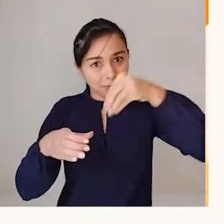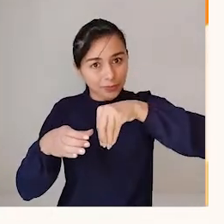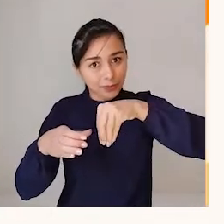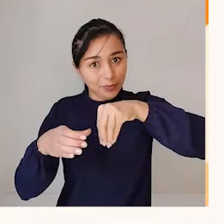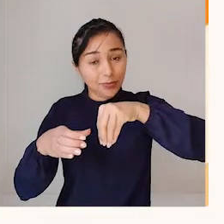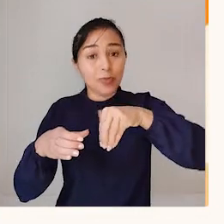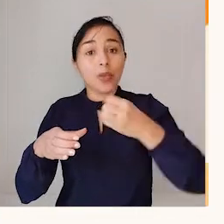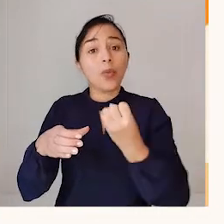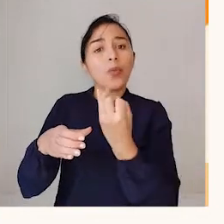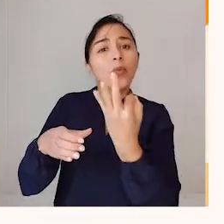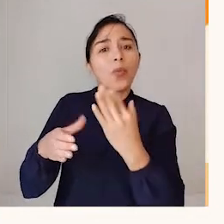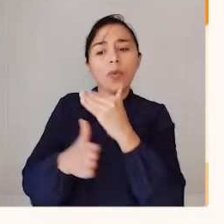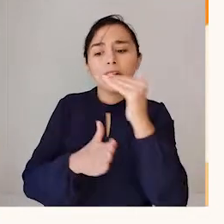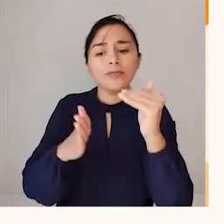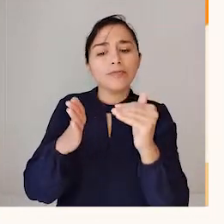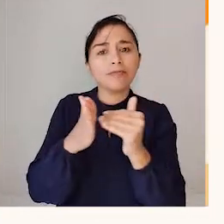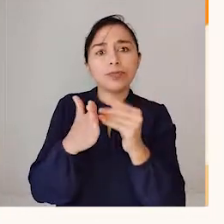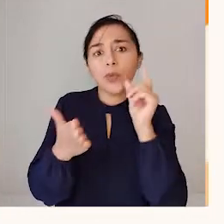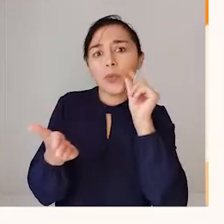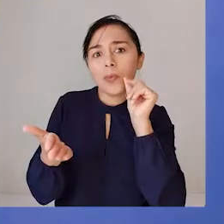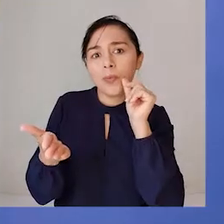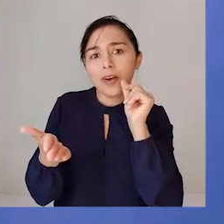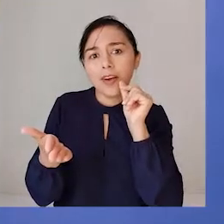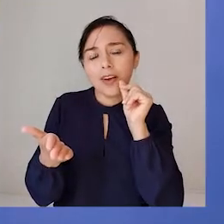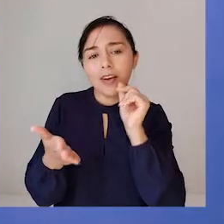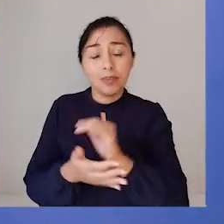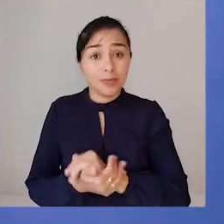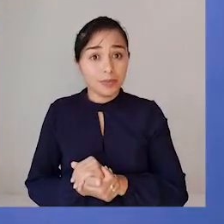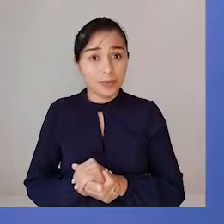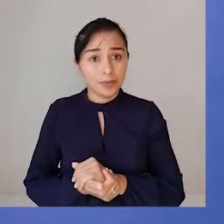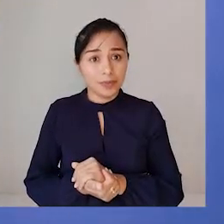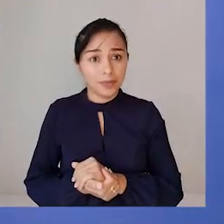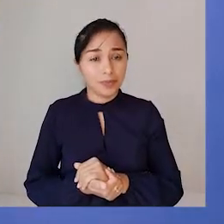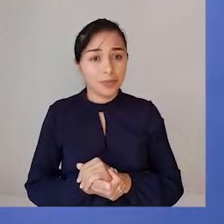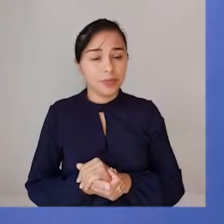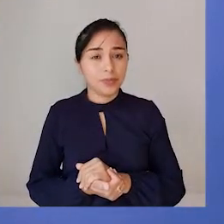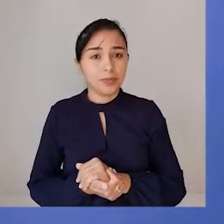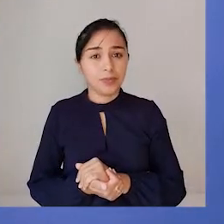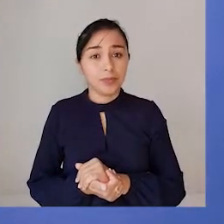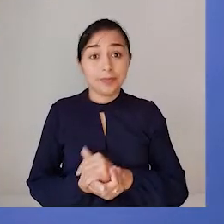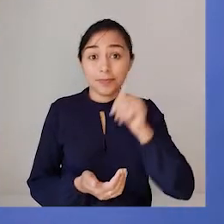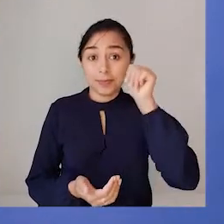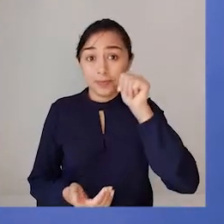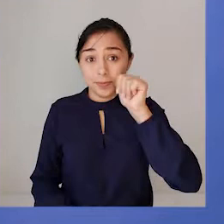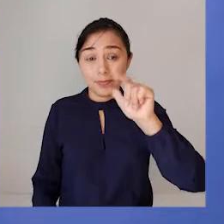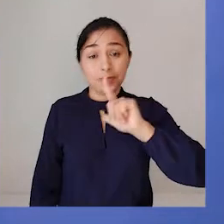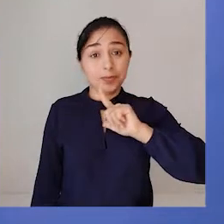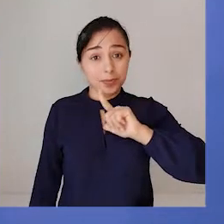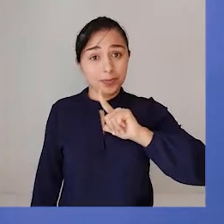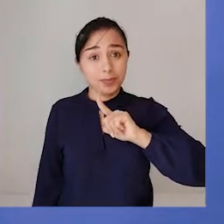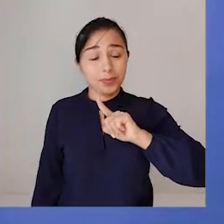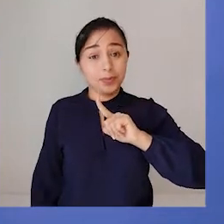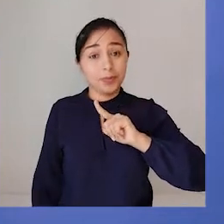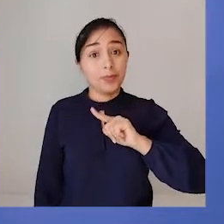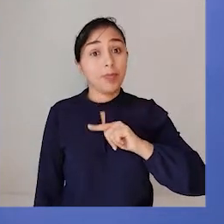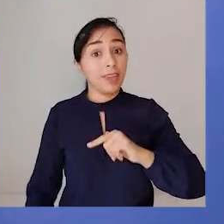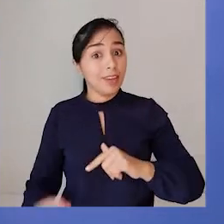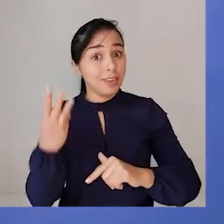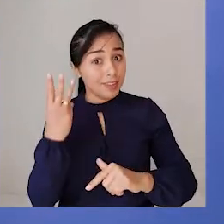Aninha? Então nós vamos observar aqui, nesse exemplo, que Aninha ela tem